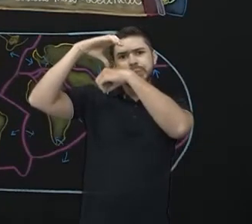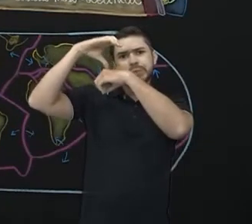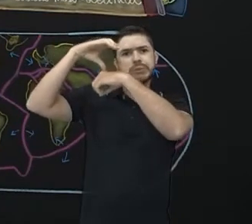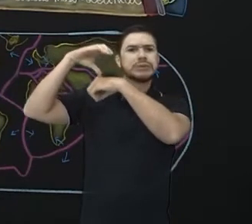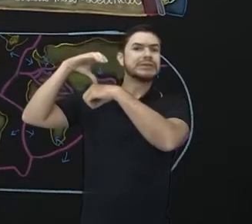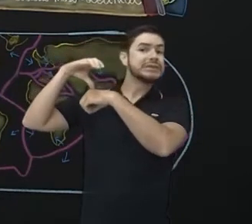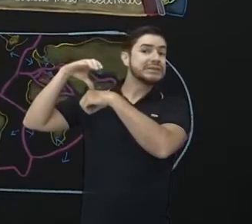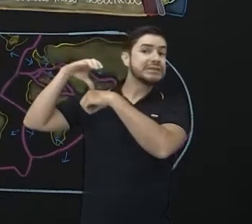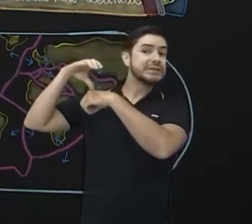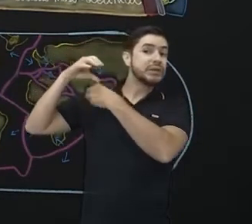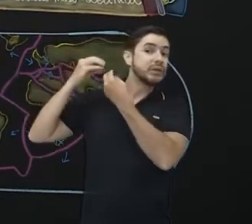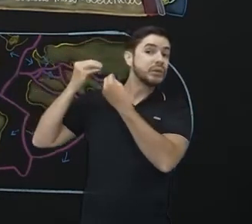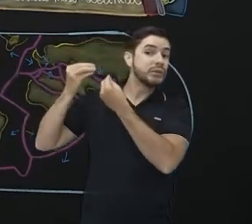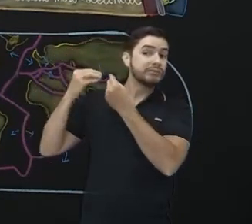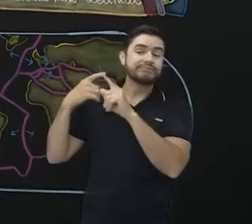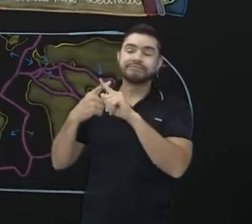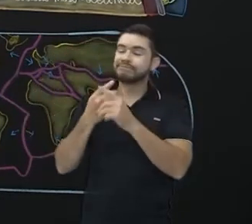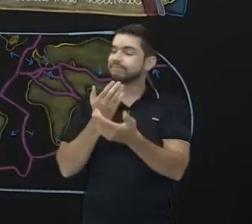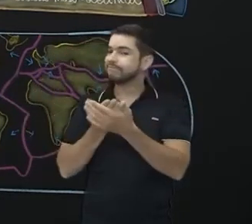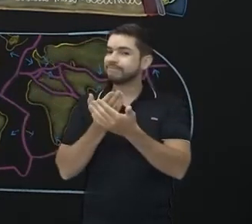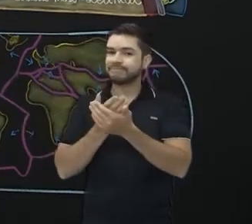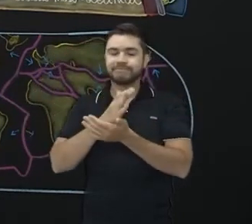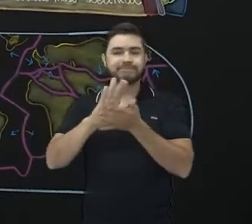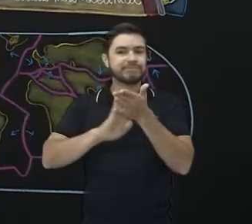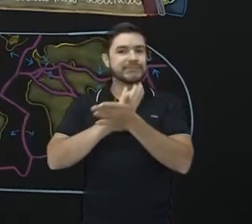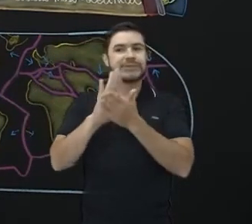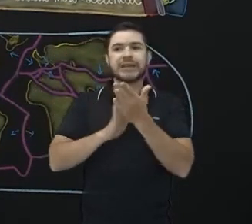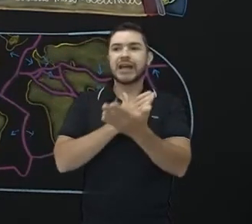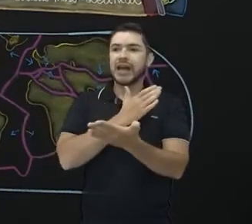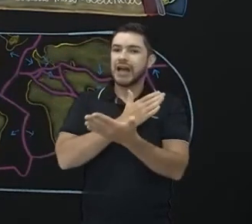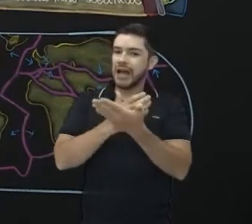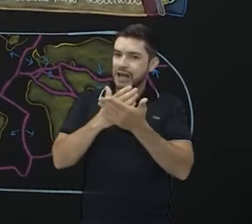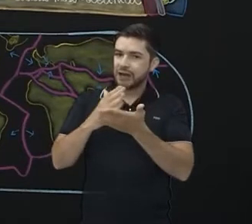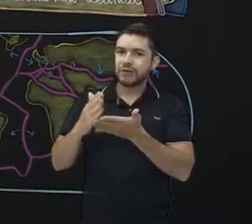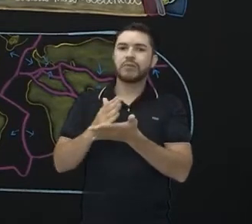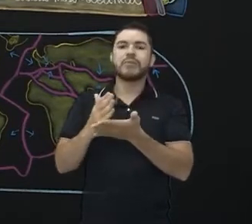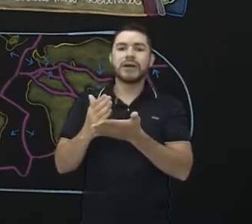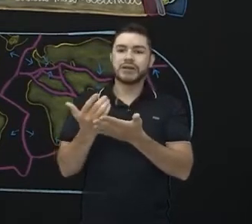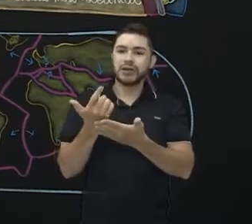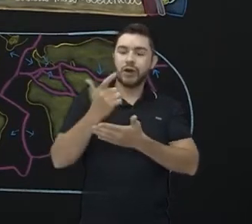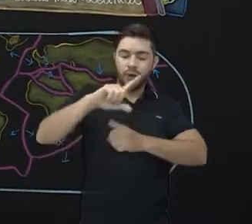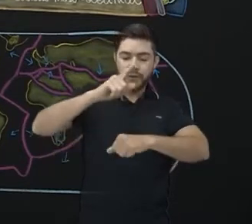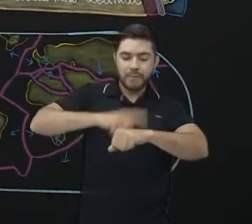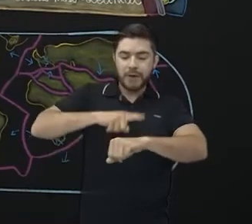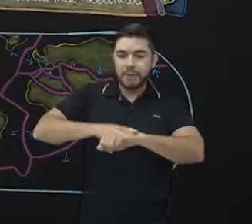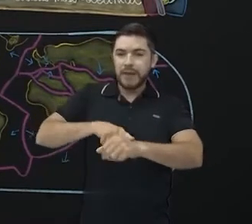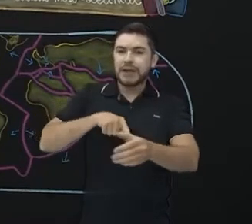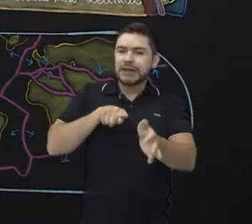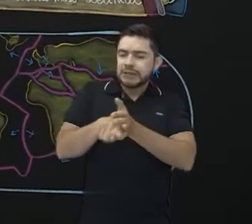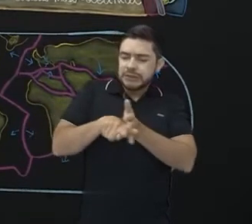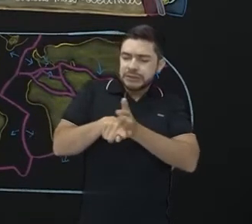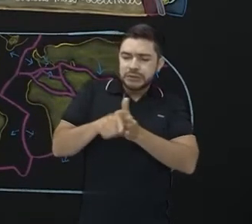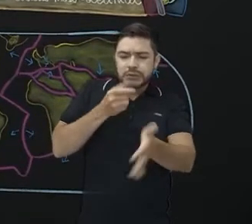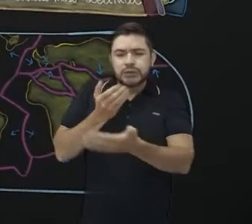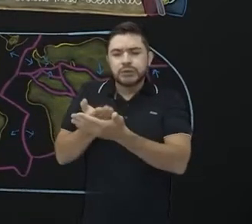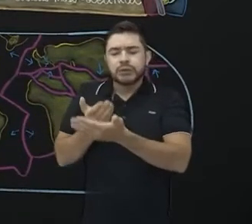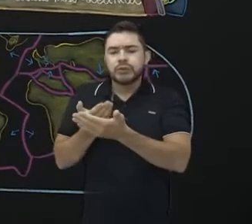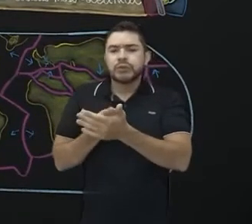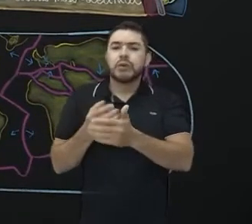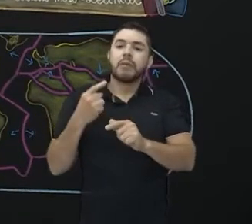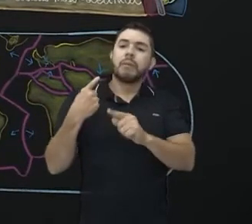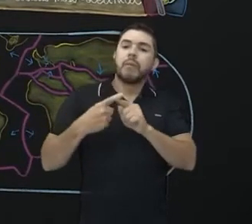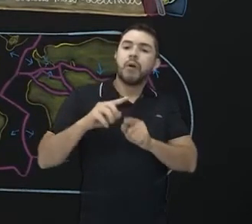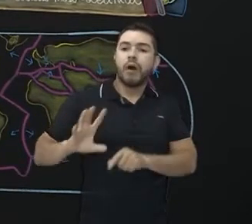não tinha estudado isso. E aí começa uma outra fase, a da pesquisa de que formas isso aconteceu.